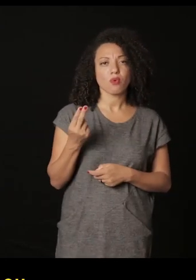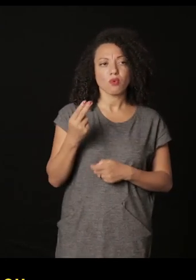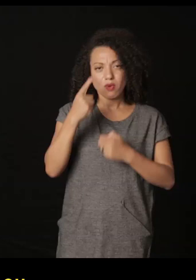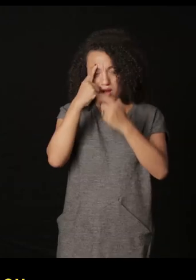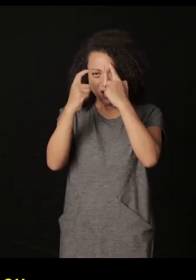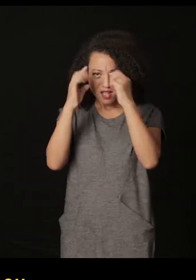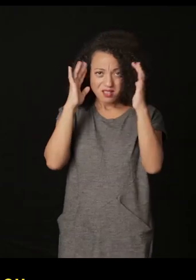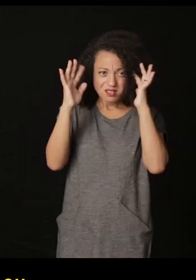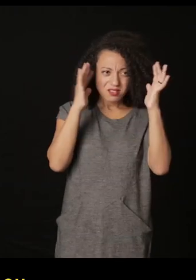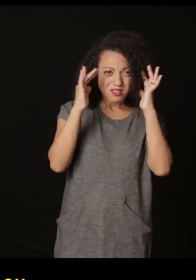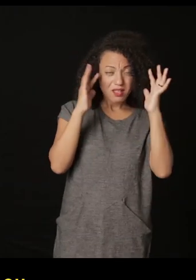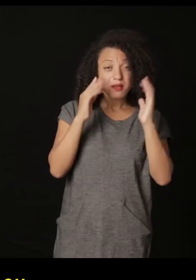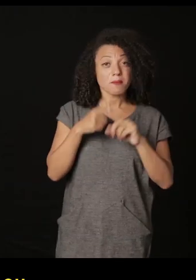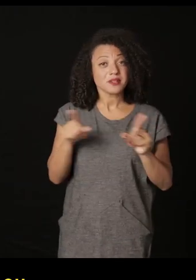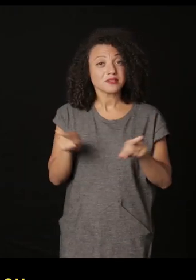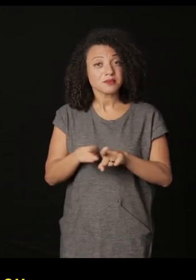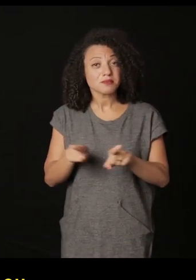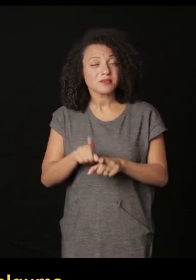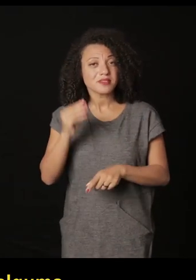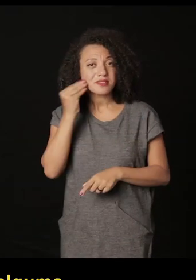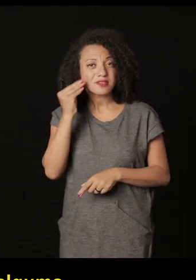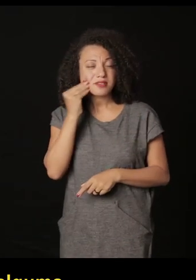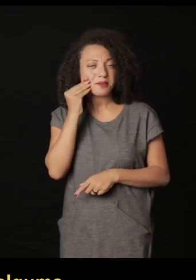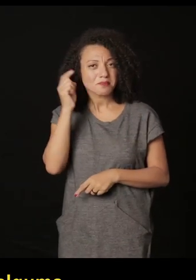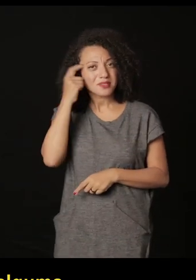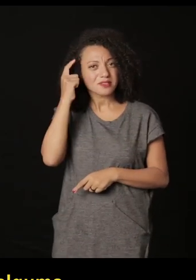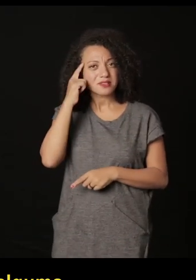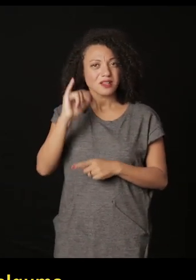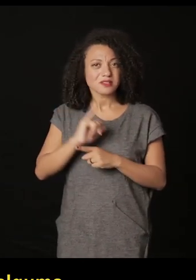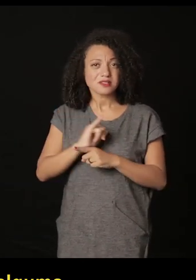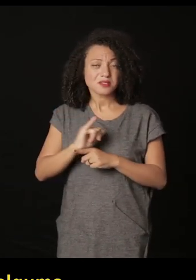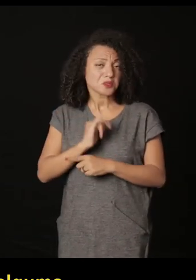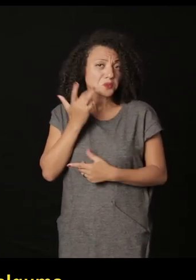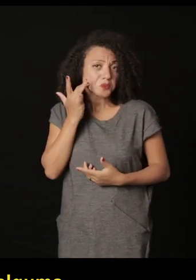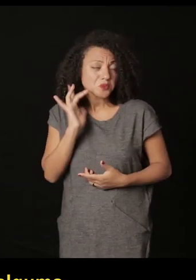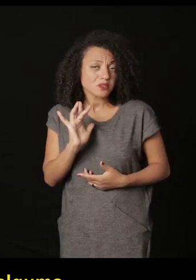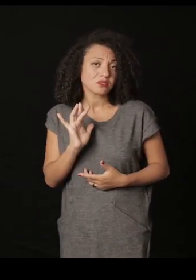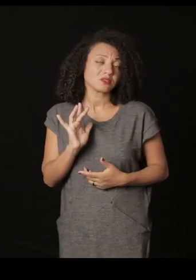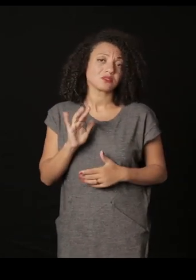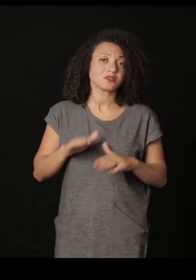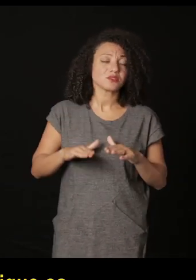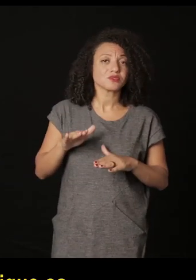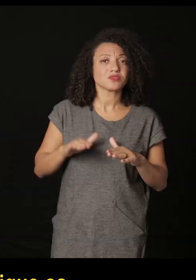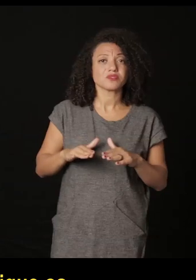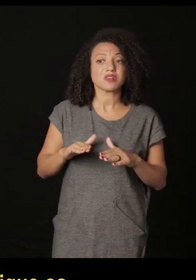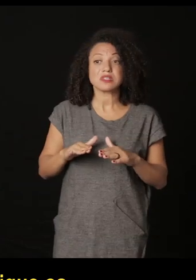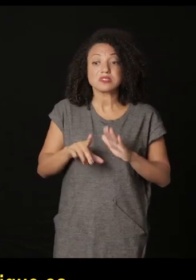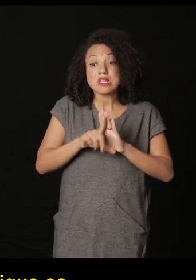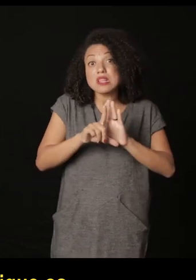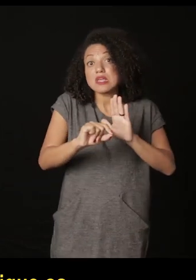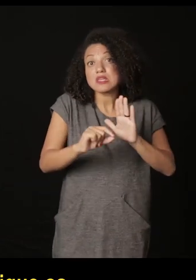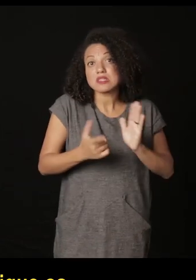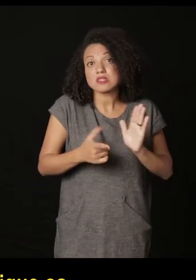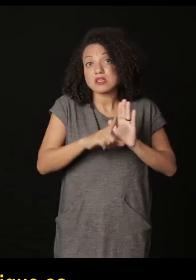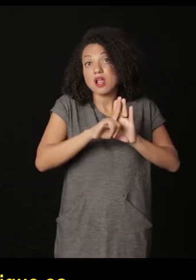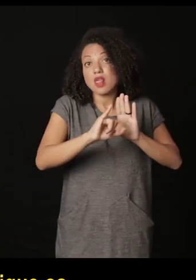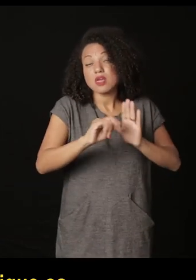minimamente ou trabalhando essas ideias mas também tentar pensar em alguma estratégia sei lá talvez